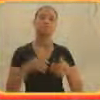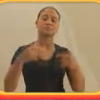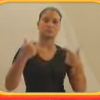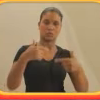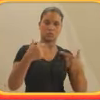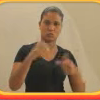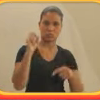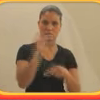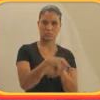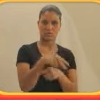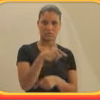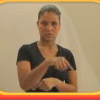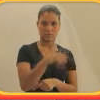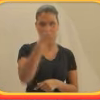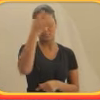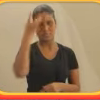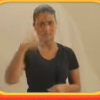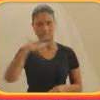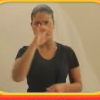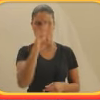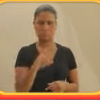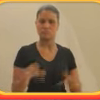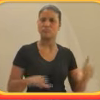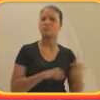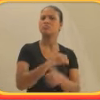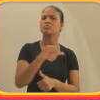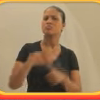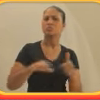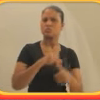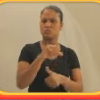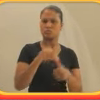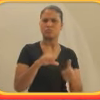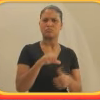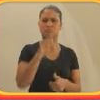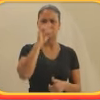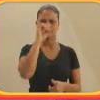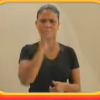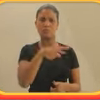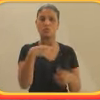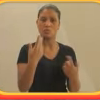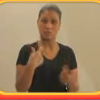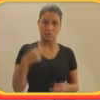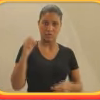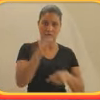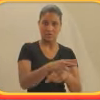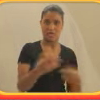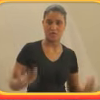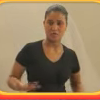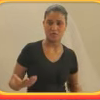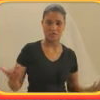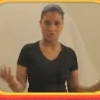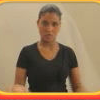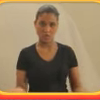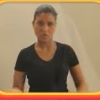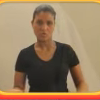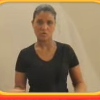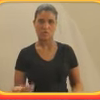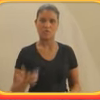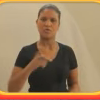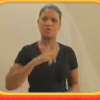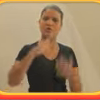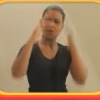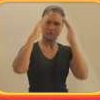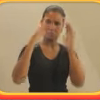O mercado de trabalho para a pessoa com deficiência mudou brutalmente, de quando eu entrei para agora. Hoje, a